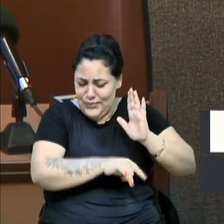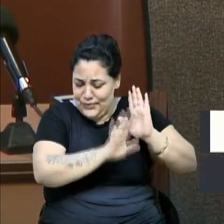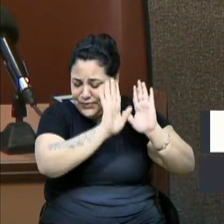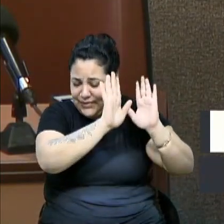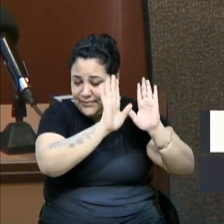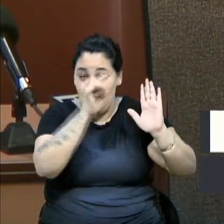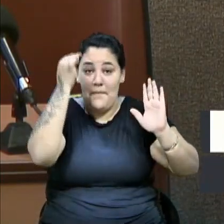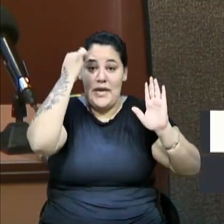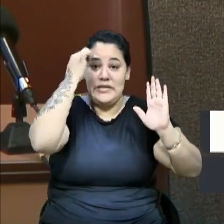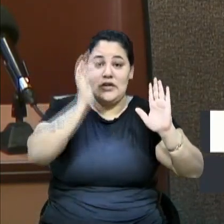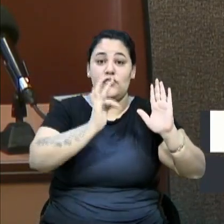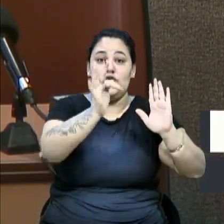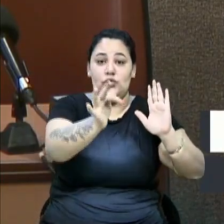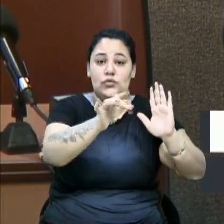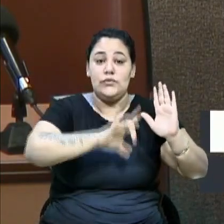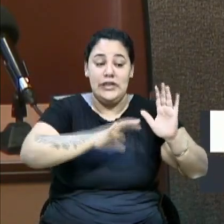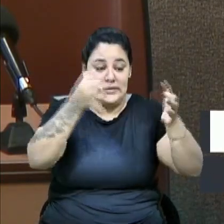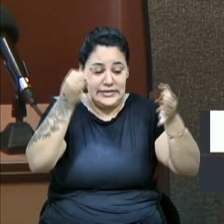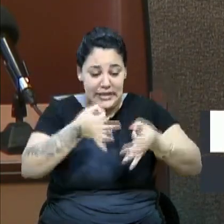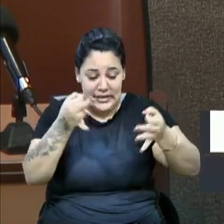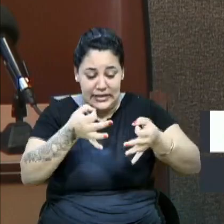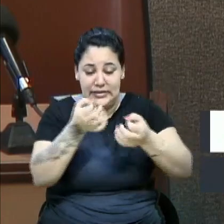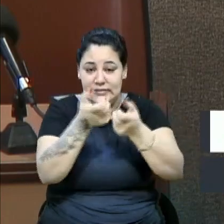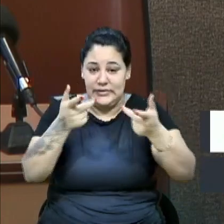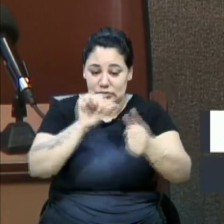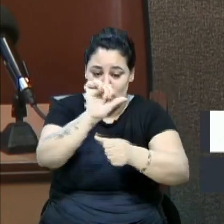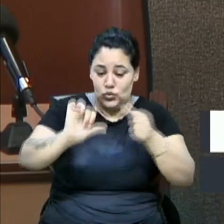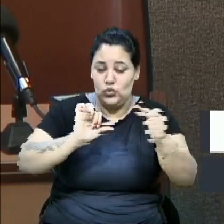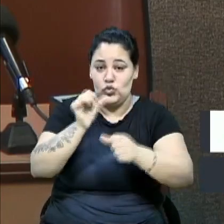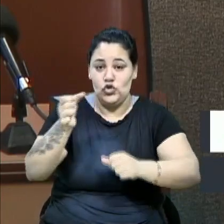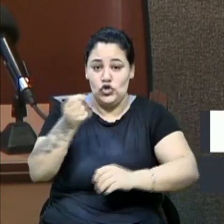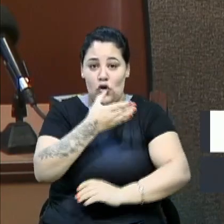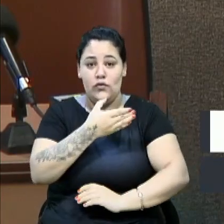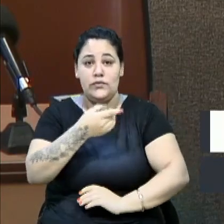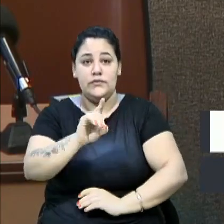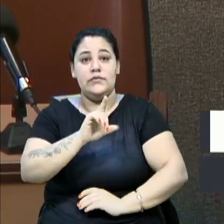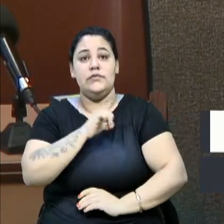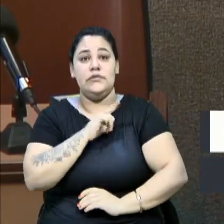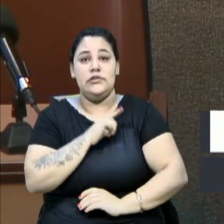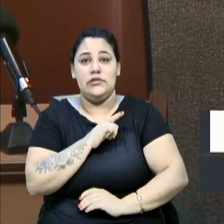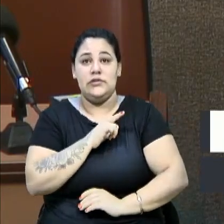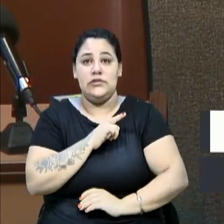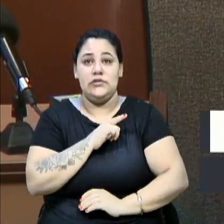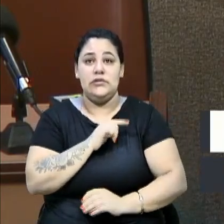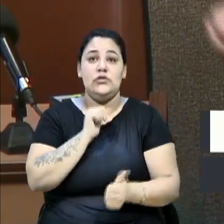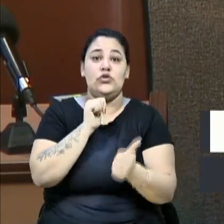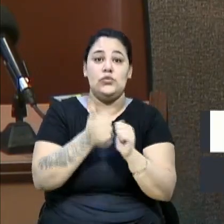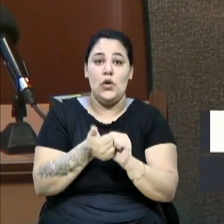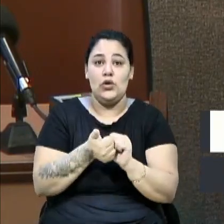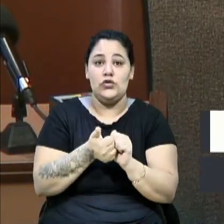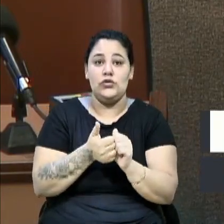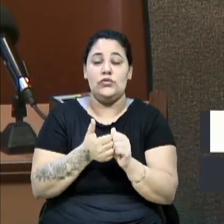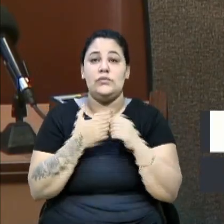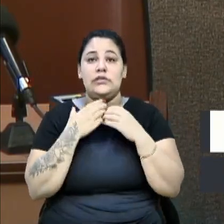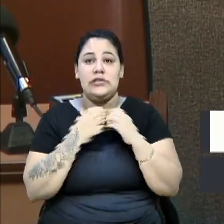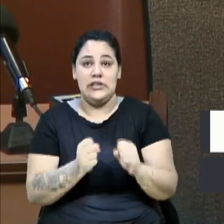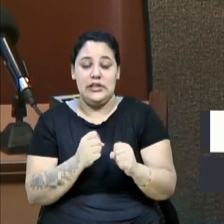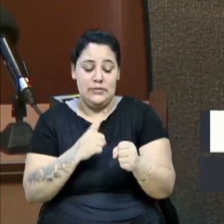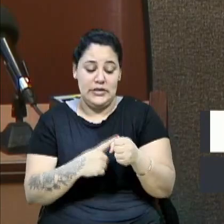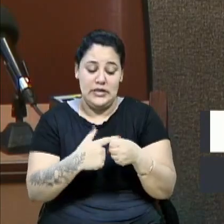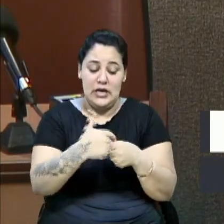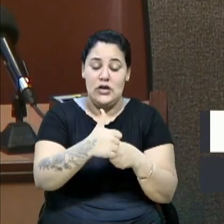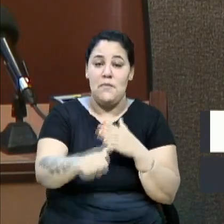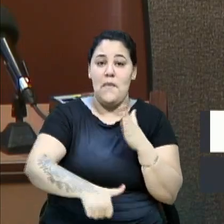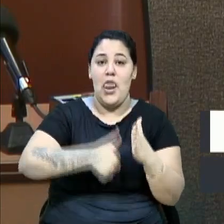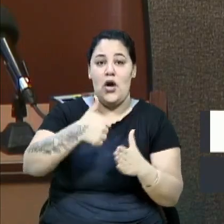vamos pensar no futuro, e eu tenho certeza que com essa mudança nós teremos um esporte, uma secretaria mais ativa e uma cidade melhor, que